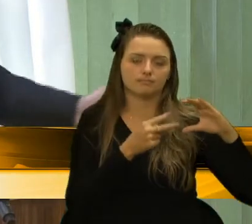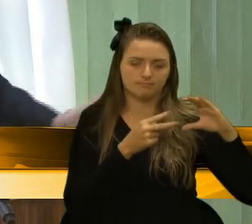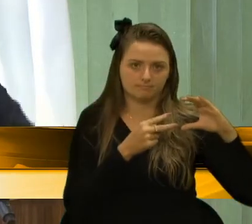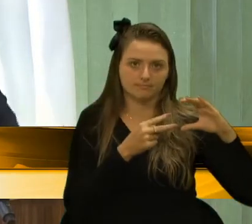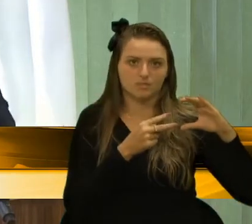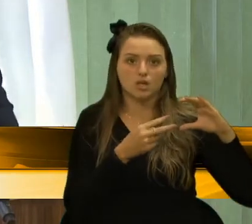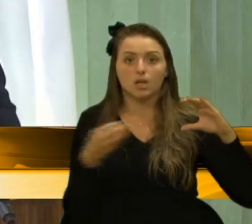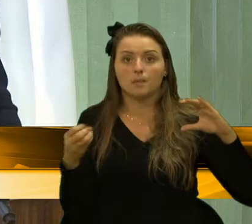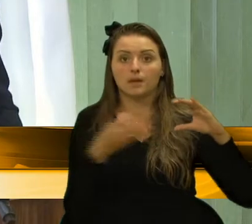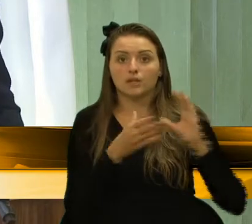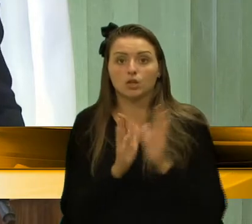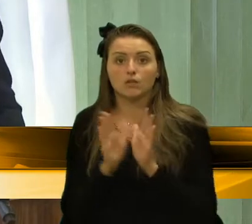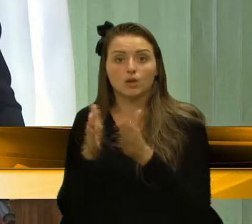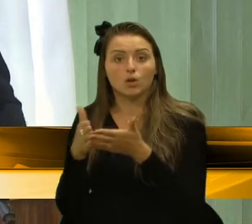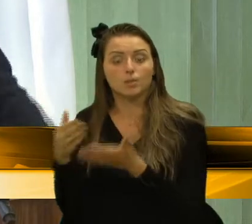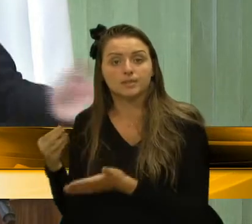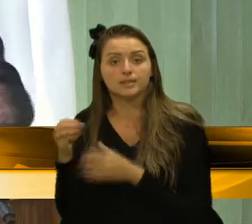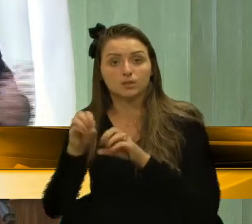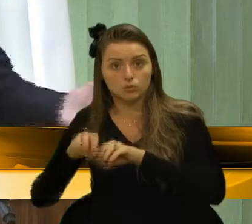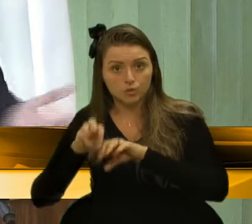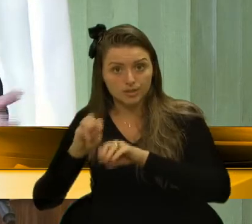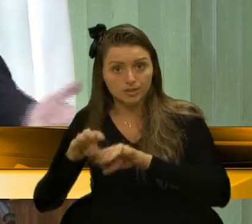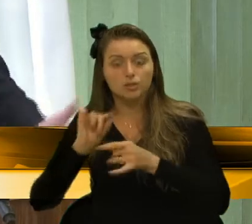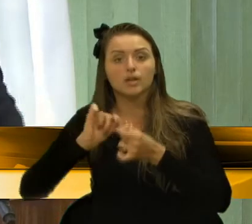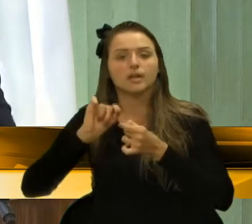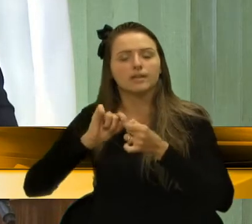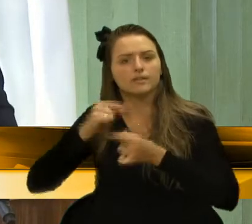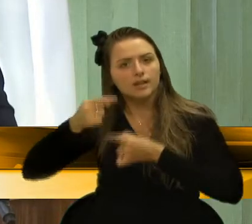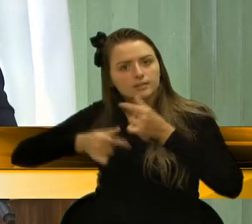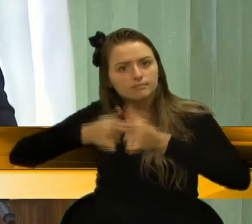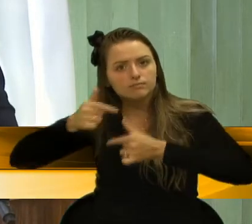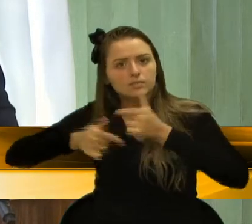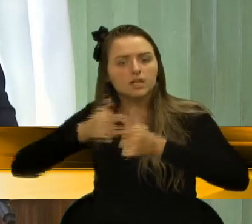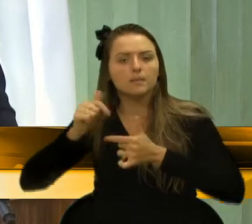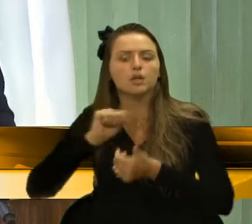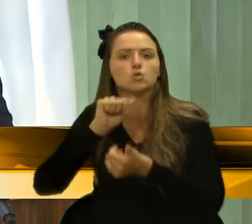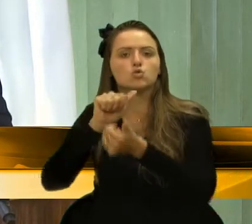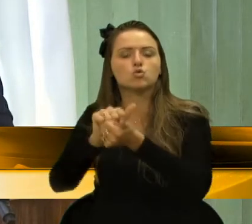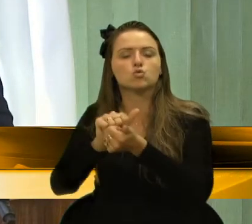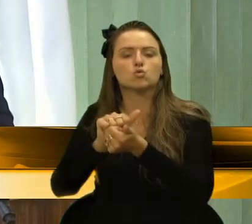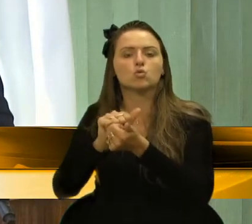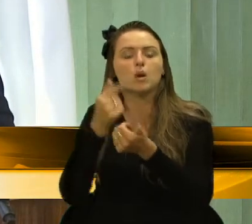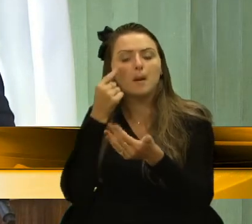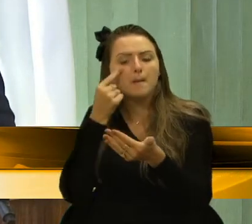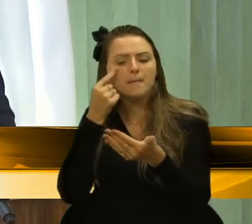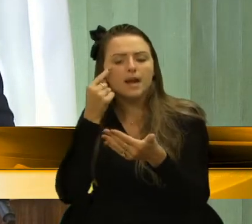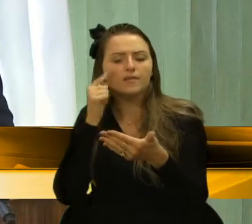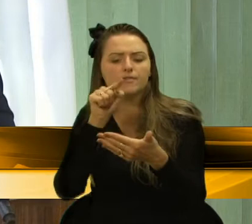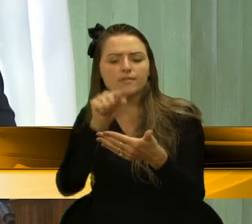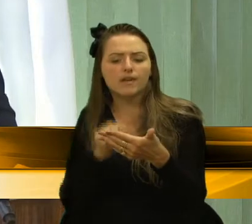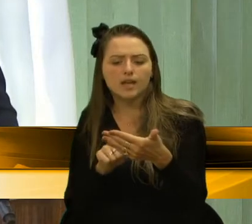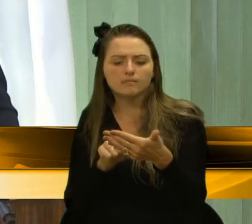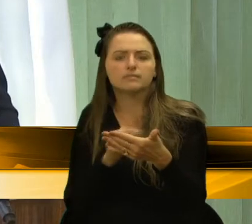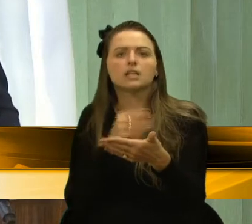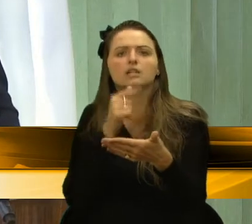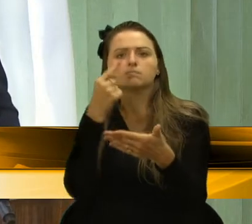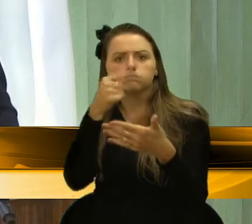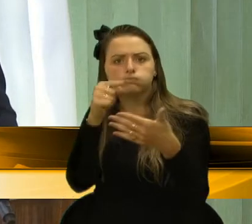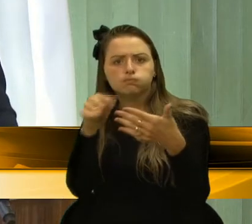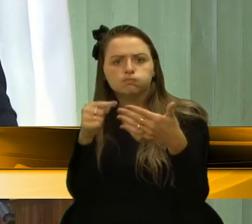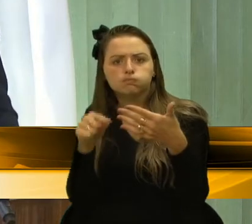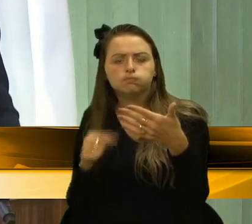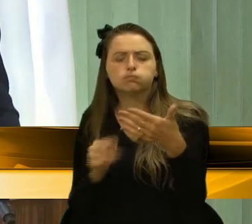Comissão de Educação, e que se faça esse trabalho em conjunto para analisar, já no início do ano,